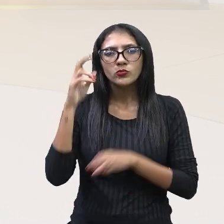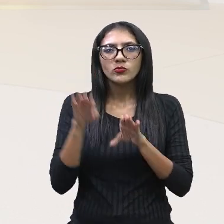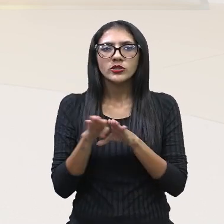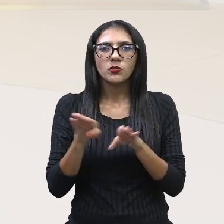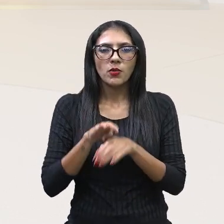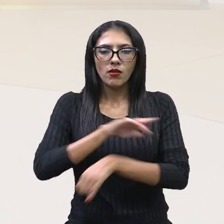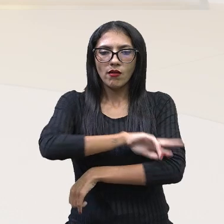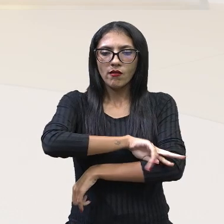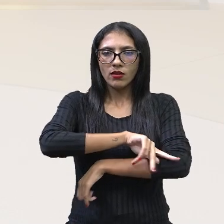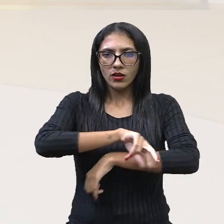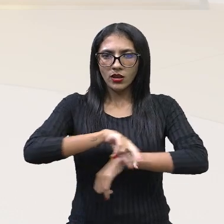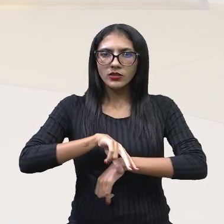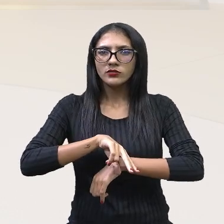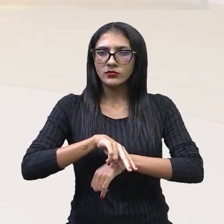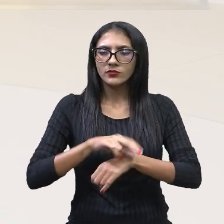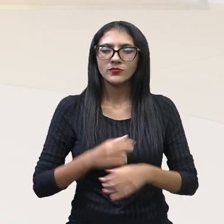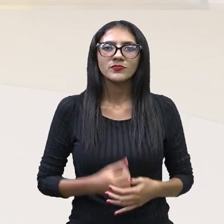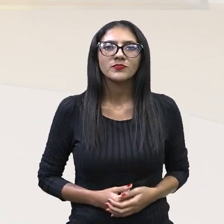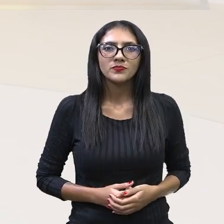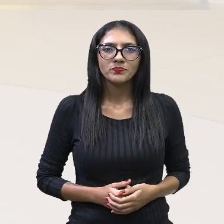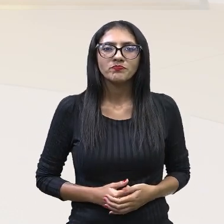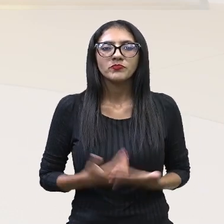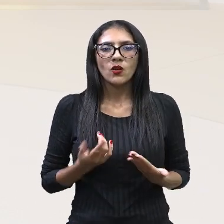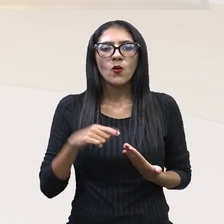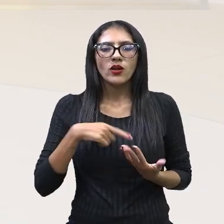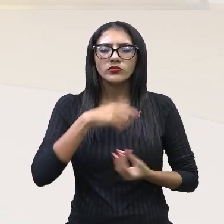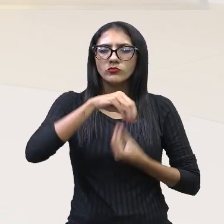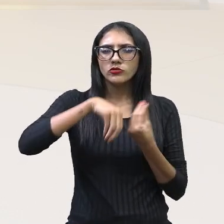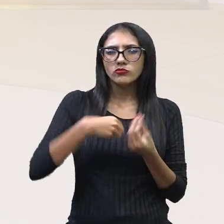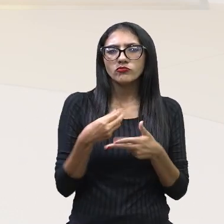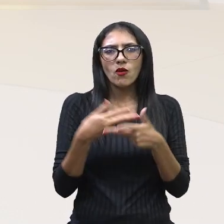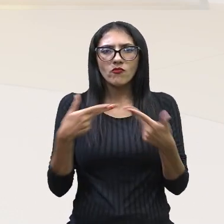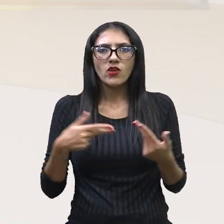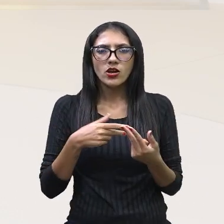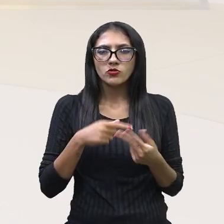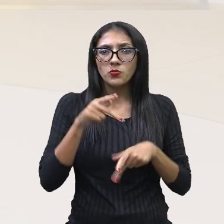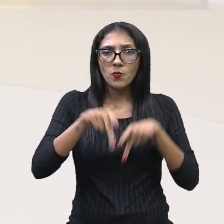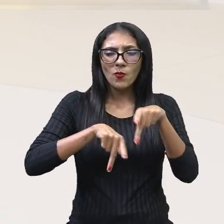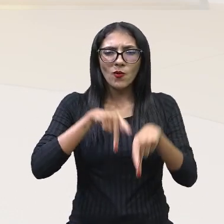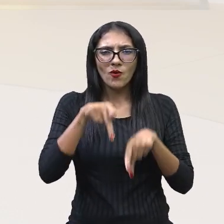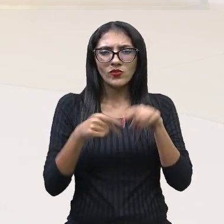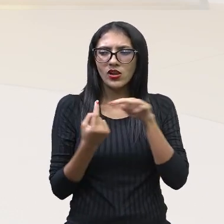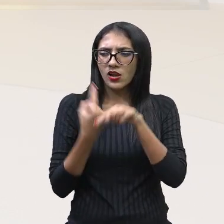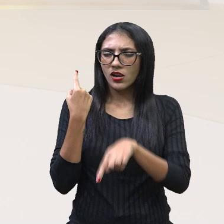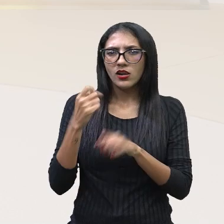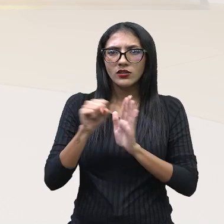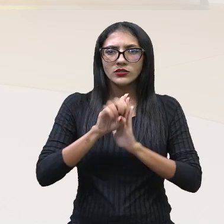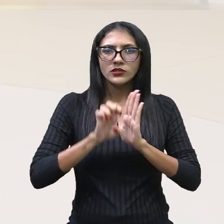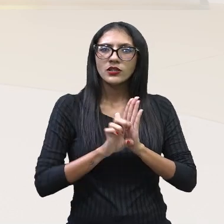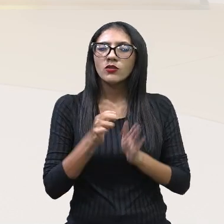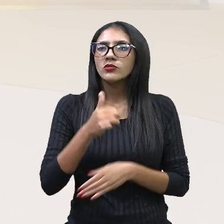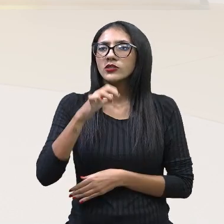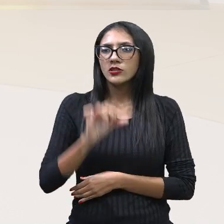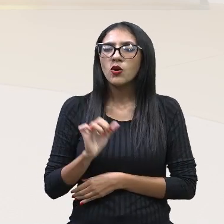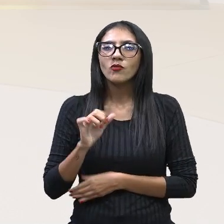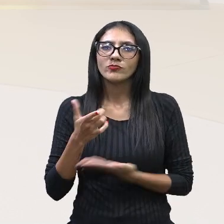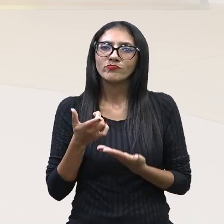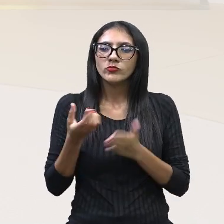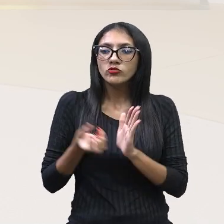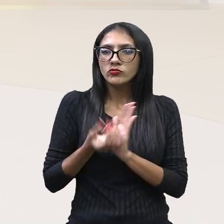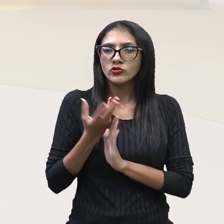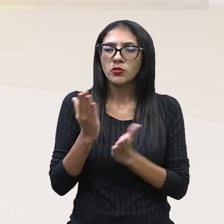raças, não é verdade? E essa mistura toda aí, lá no século XIX, vão aparecer algumas